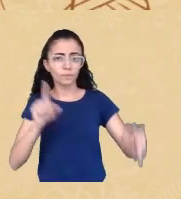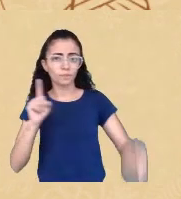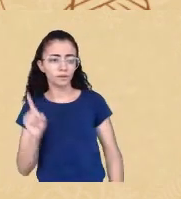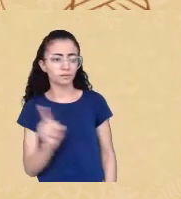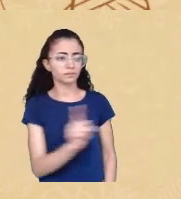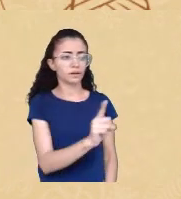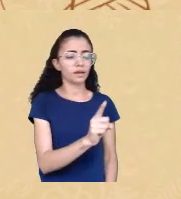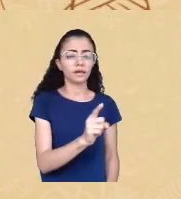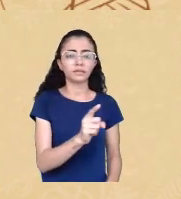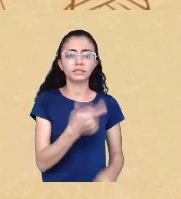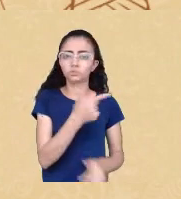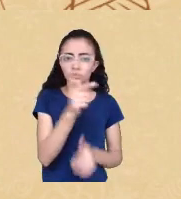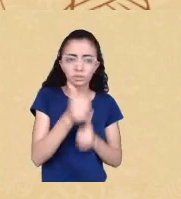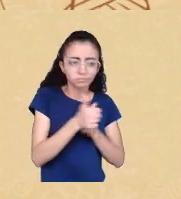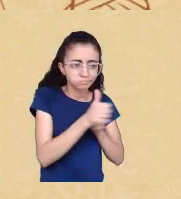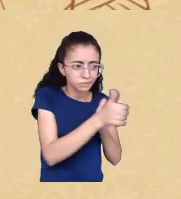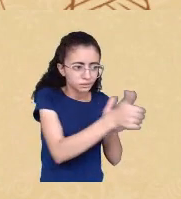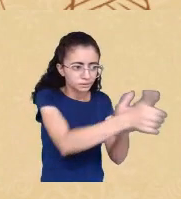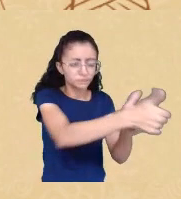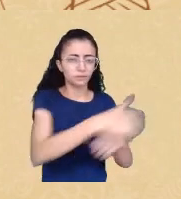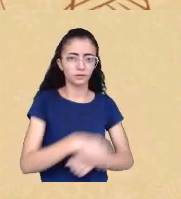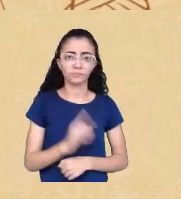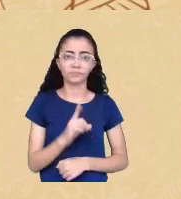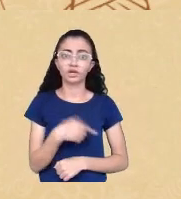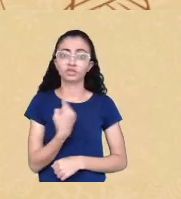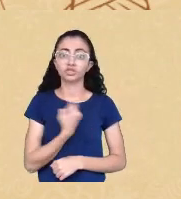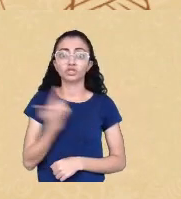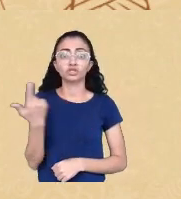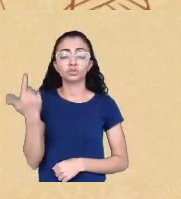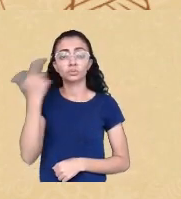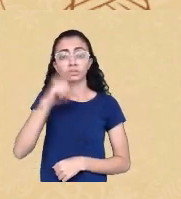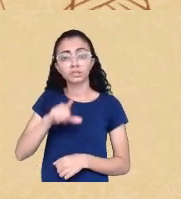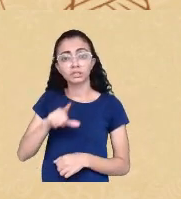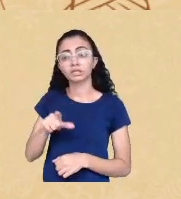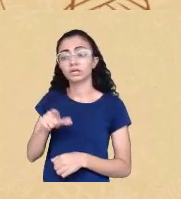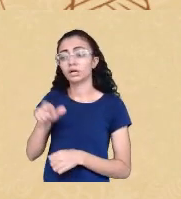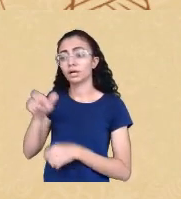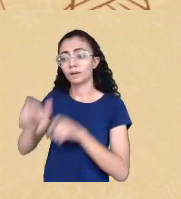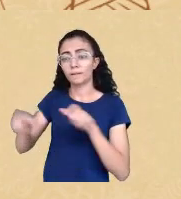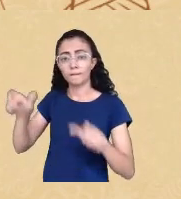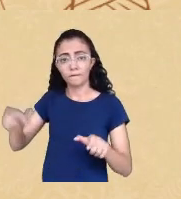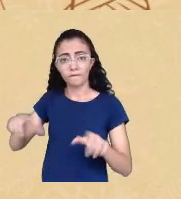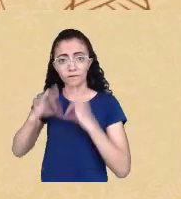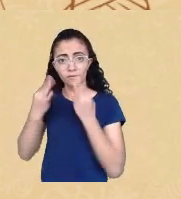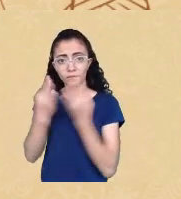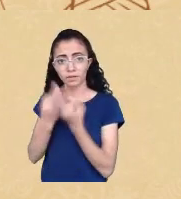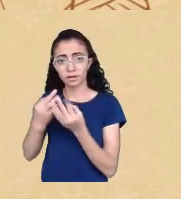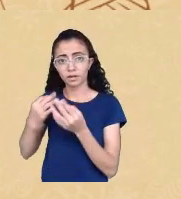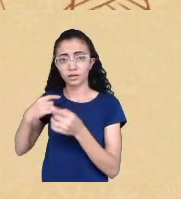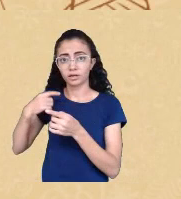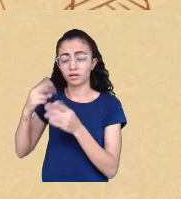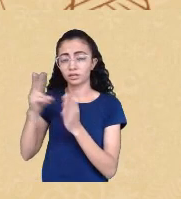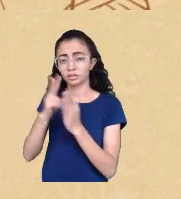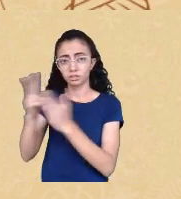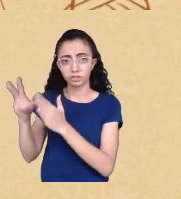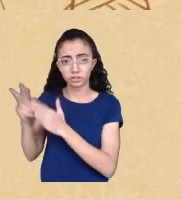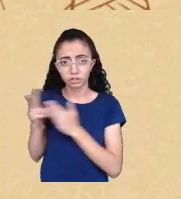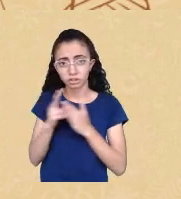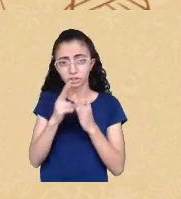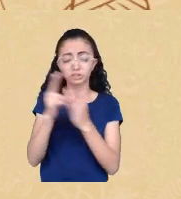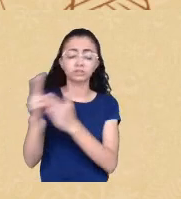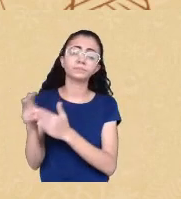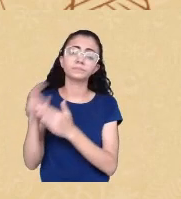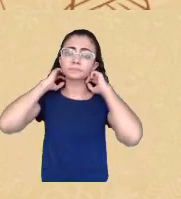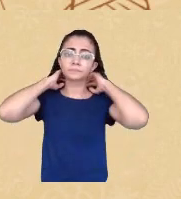nossos parentes indígenas não precisem ser tutelados não é pelo poder hegemônico não é que